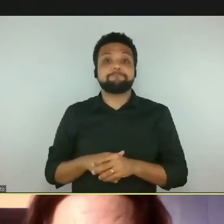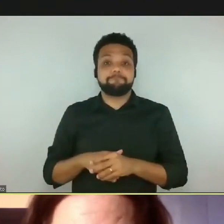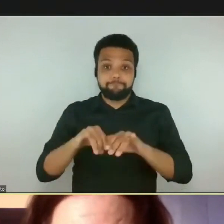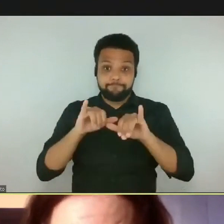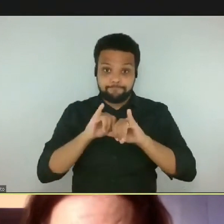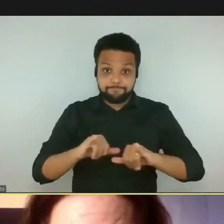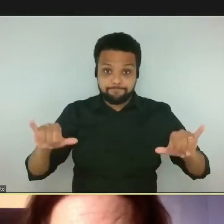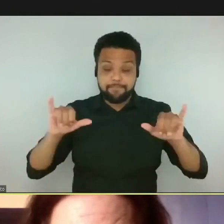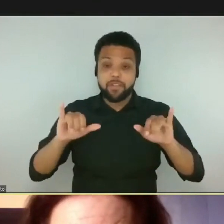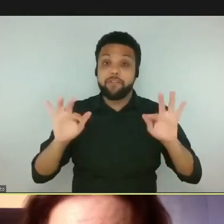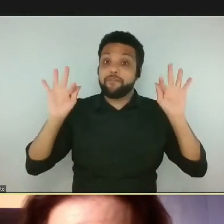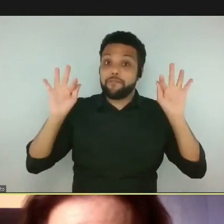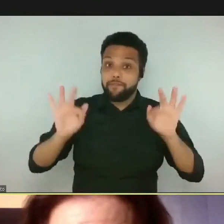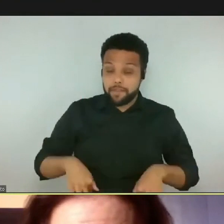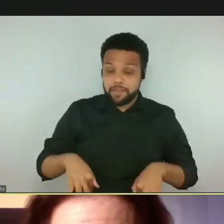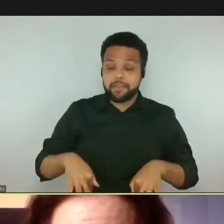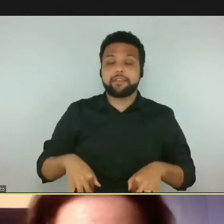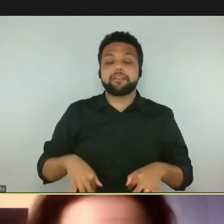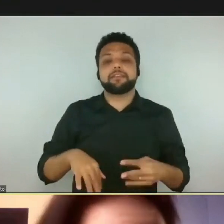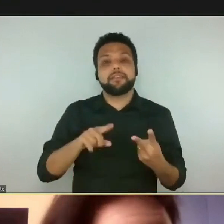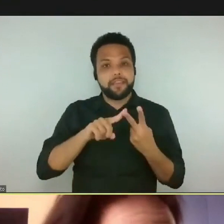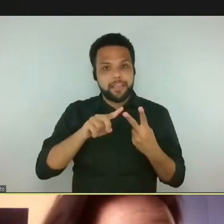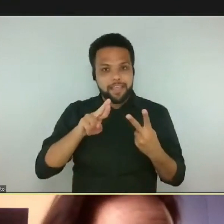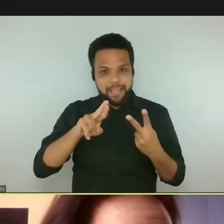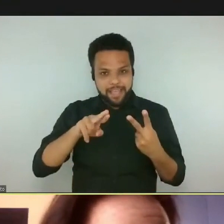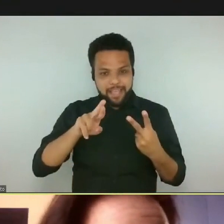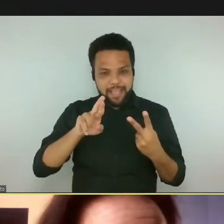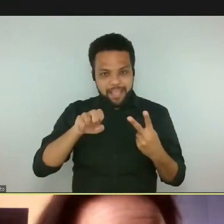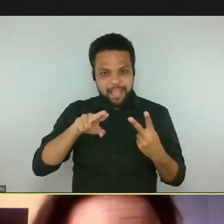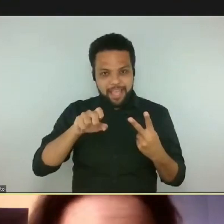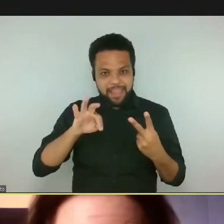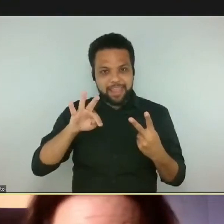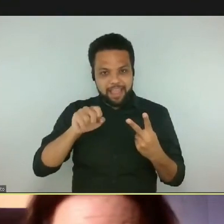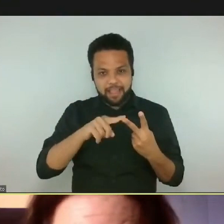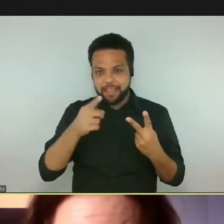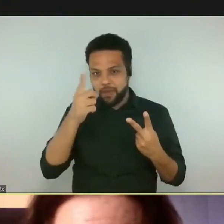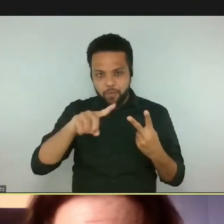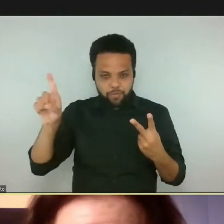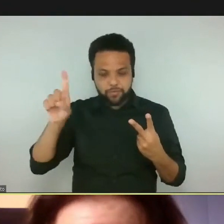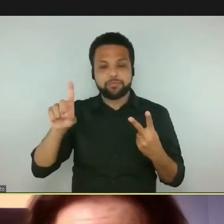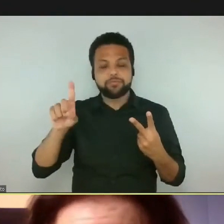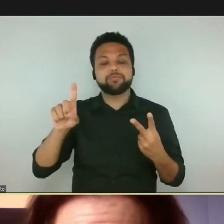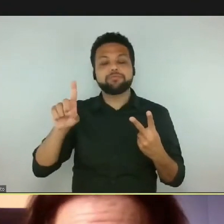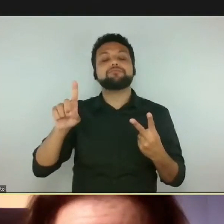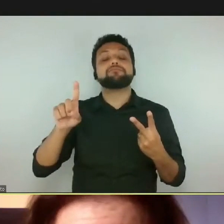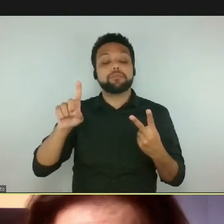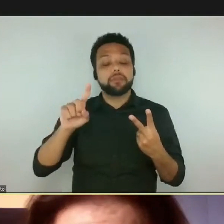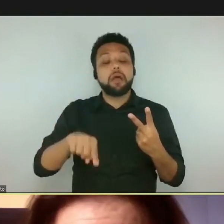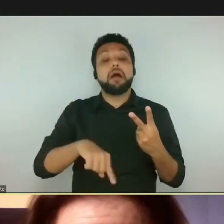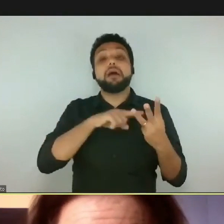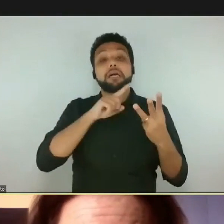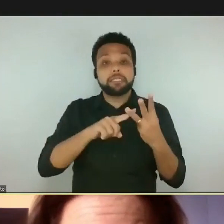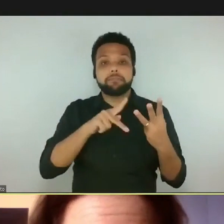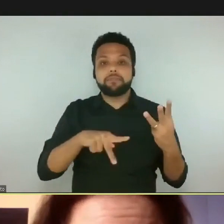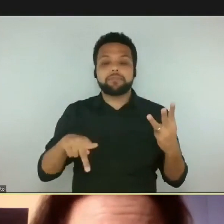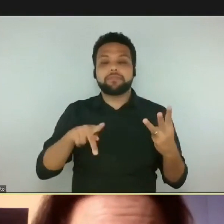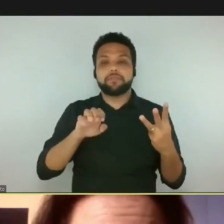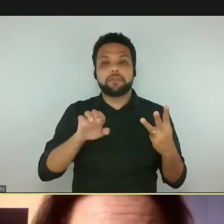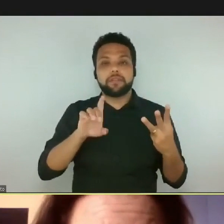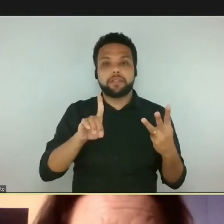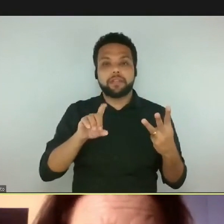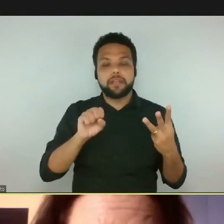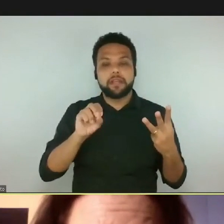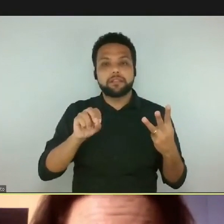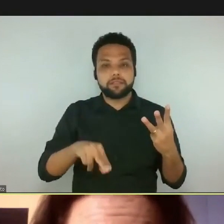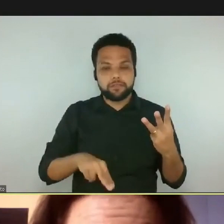apresentação da Renata, da professora Renata, nós vamos ter a palavra do professor Edson Leite. Informo que